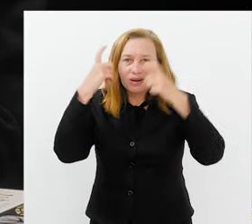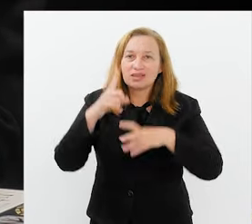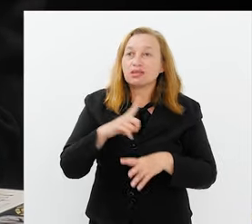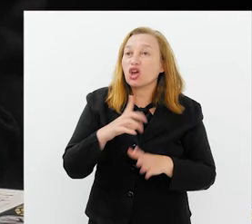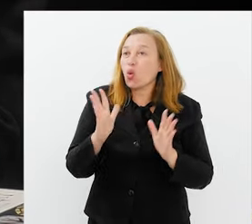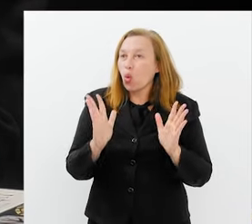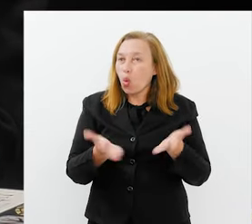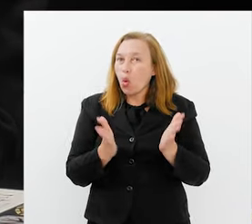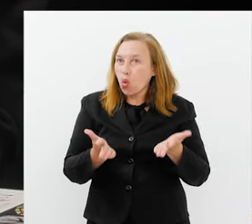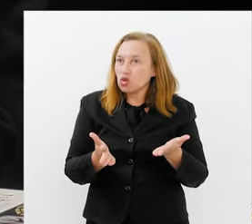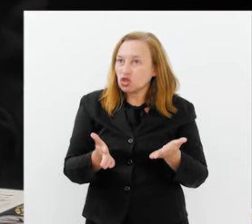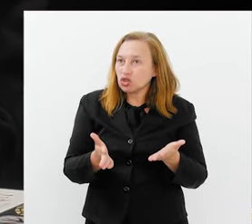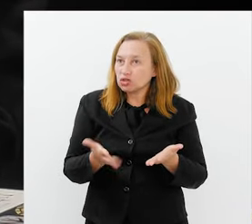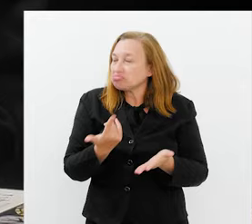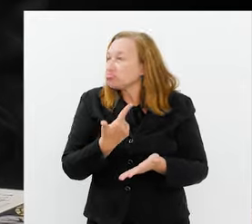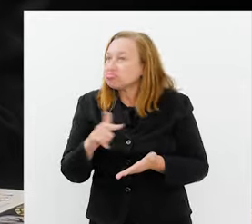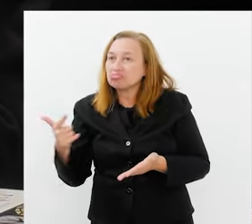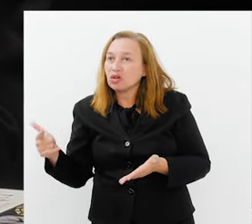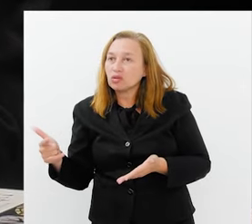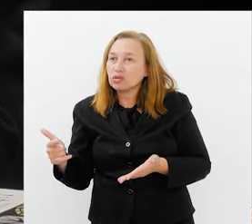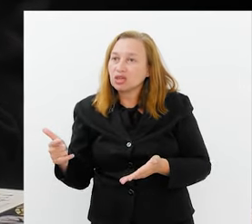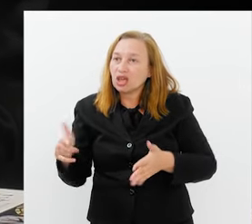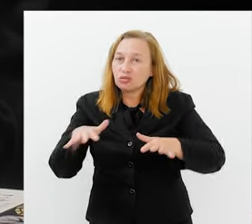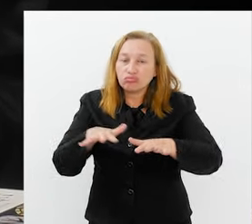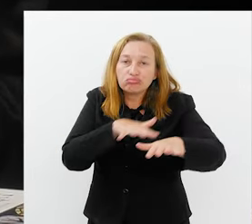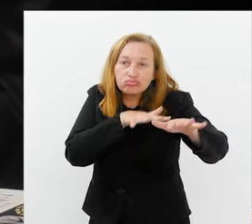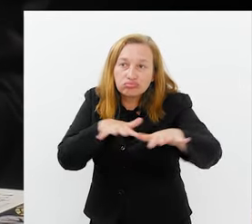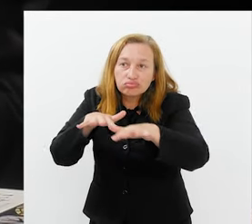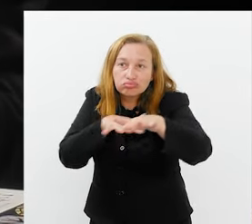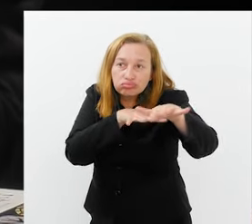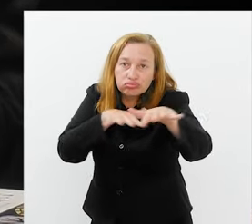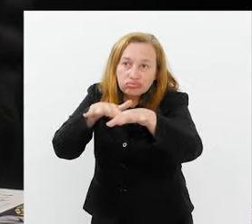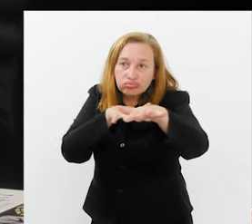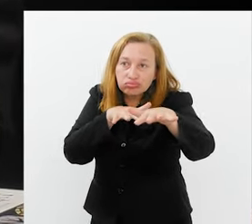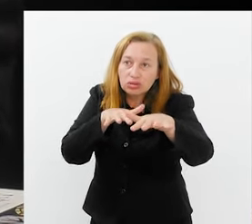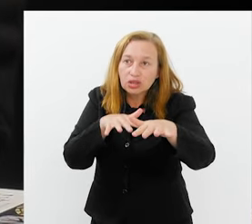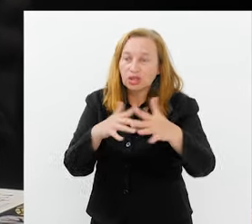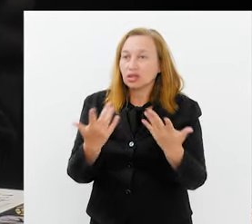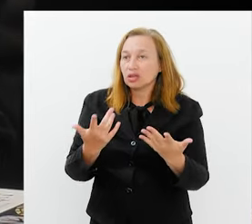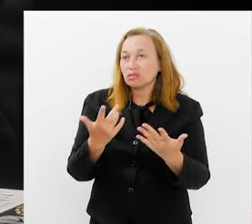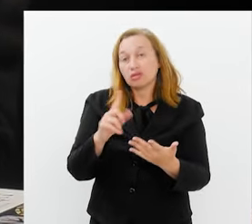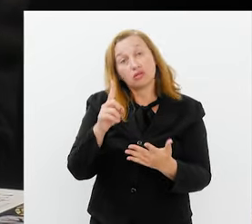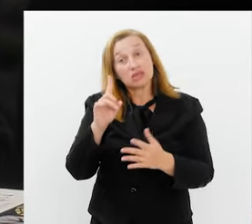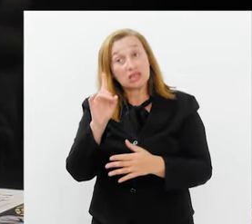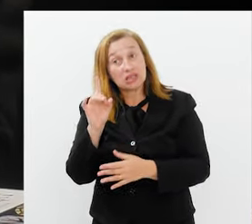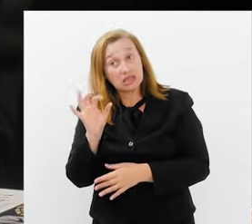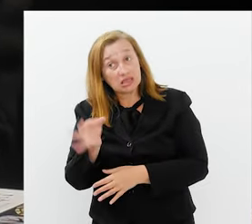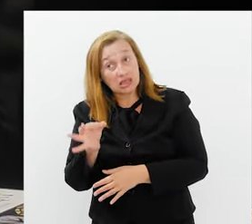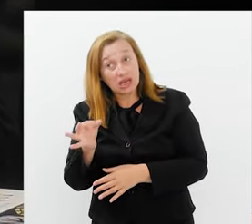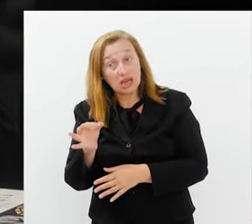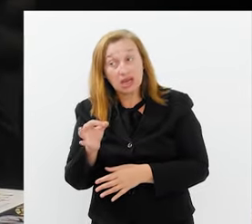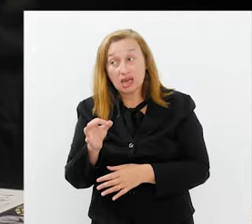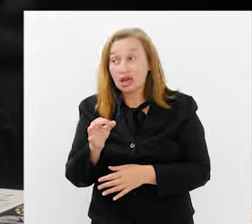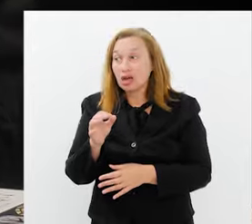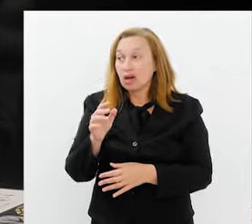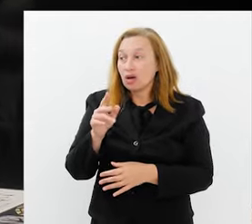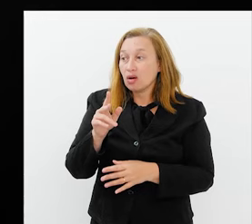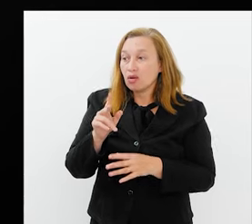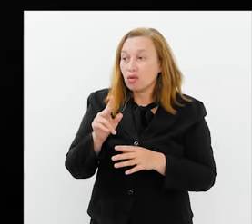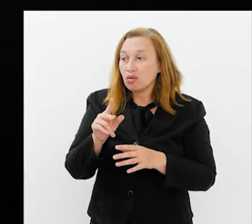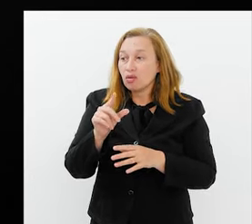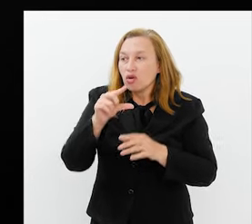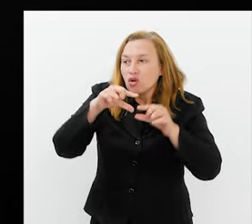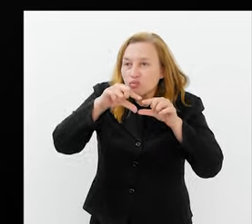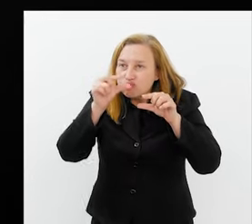Tanto é que, hoje em dia, você não tem mais nos desfiles, além de não ser politicamente correto, são as plumas naturais, né?